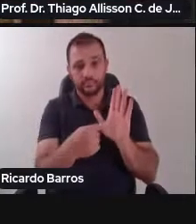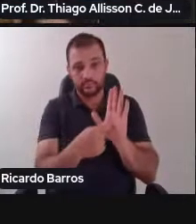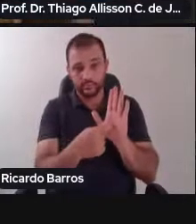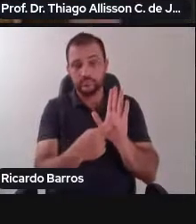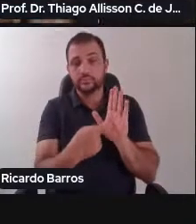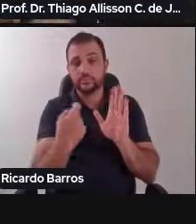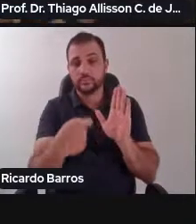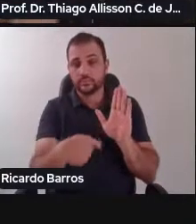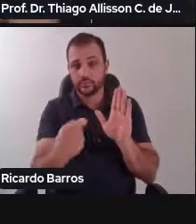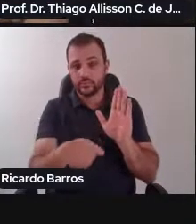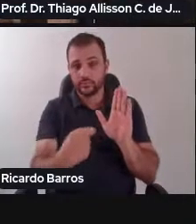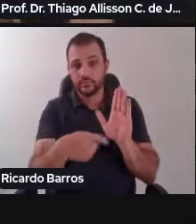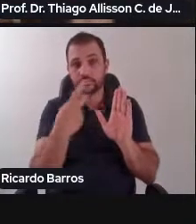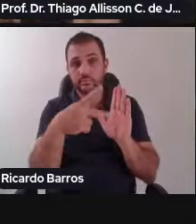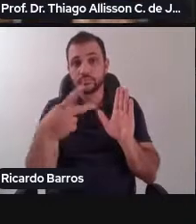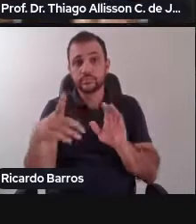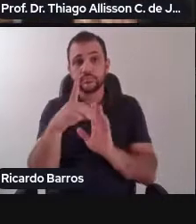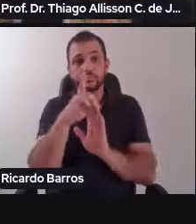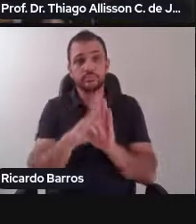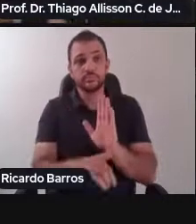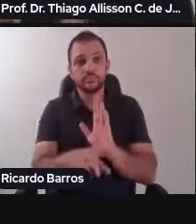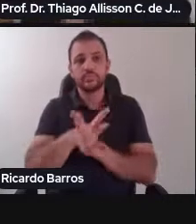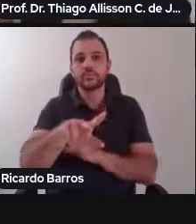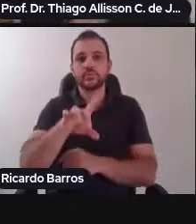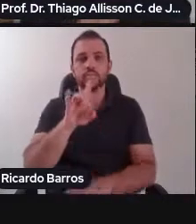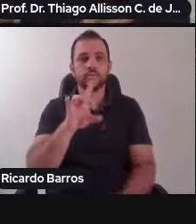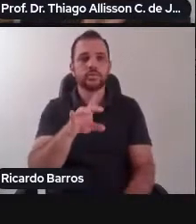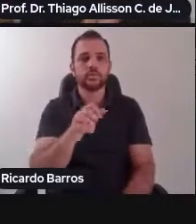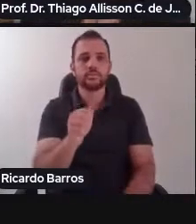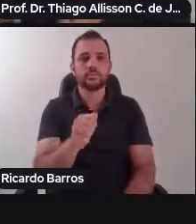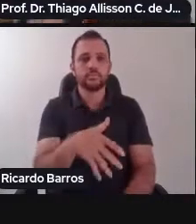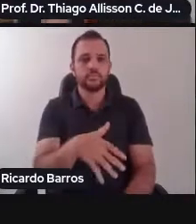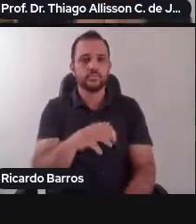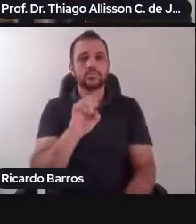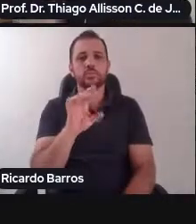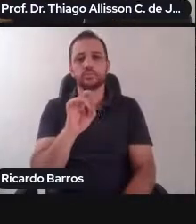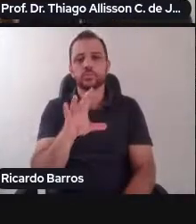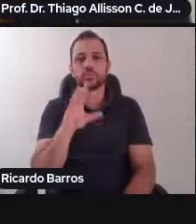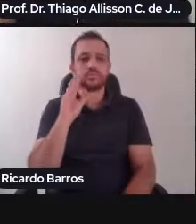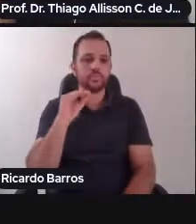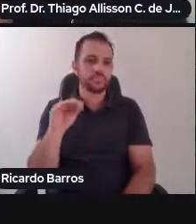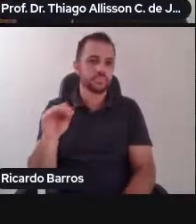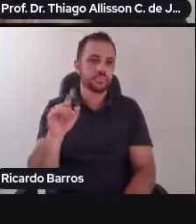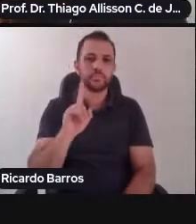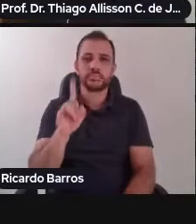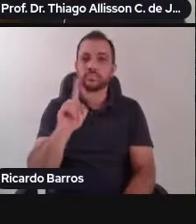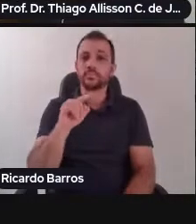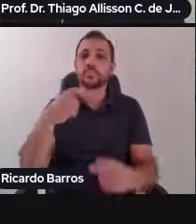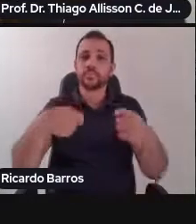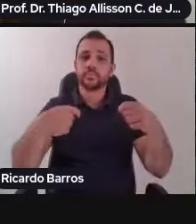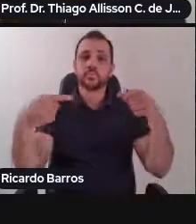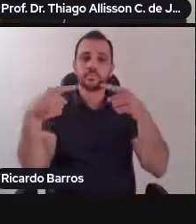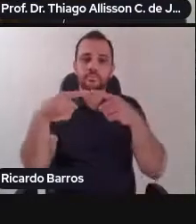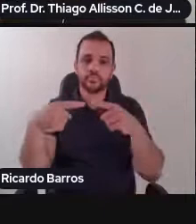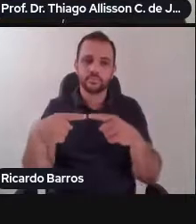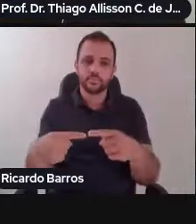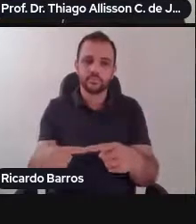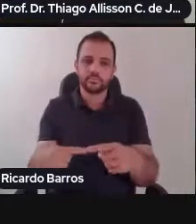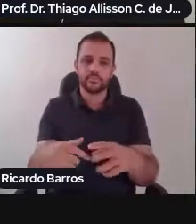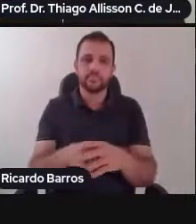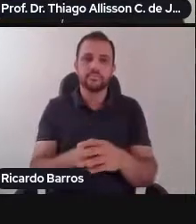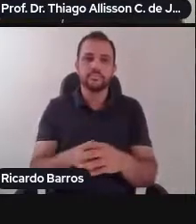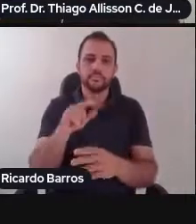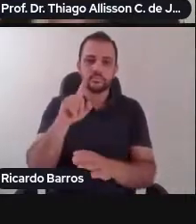direitos não sejam mera retórica, mero proselitismo, mas que sejam efetivos. É o